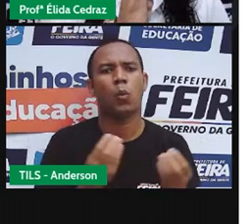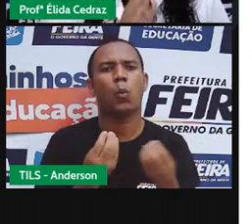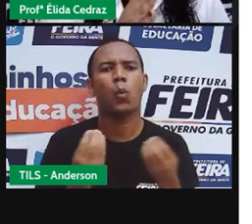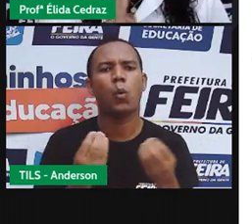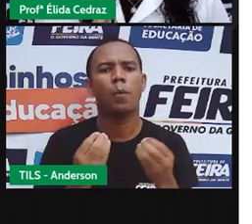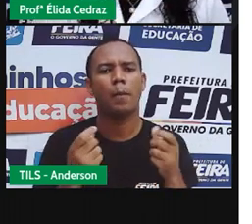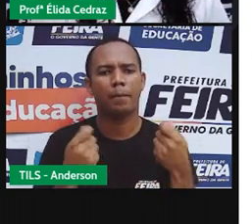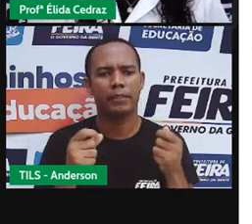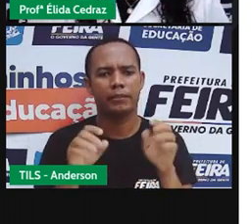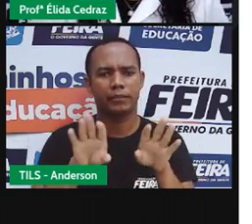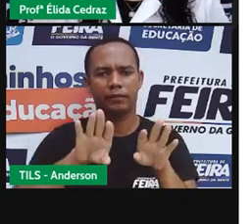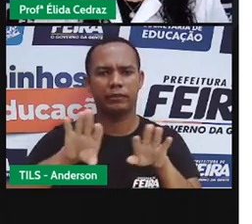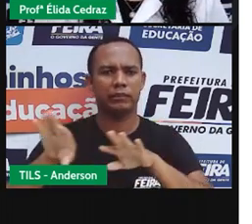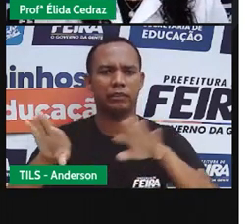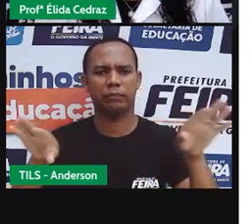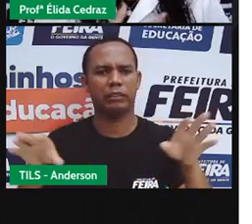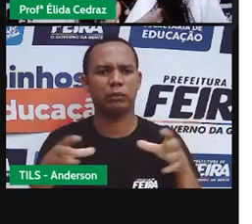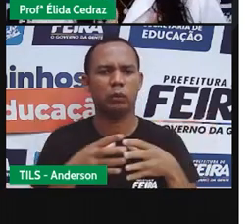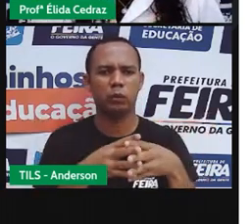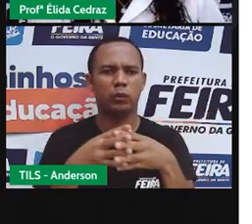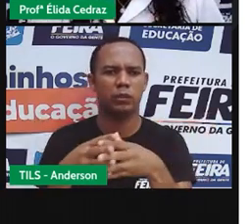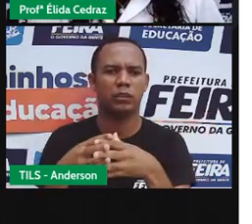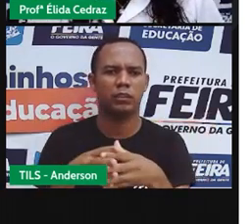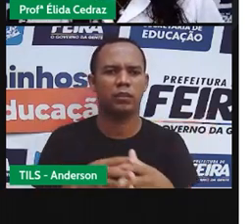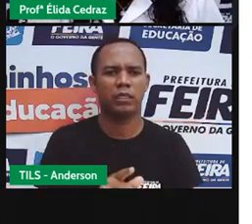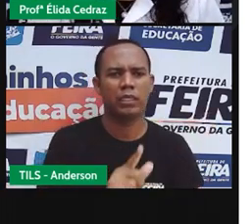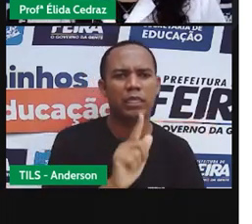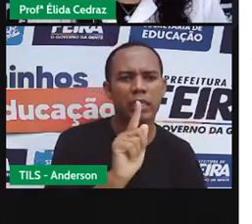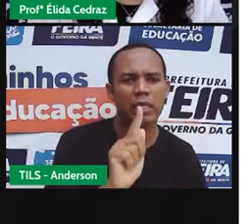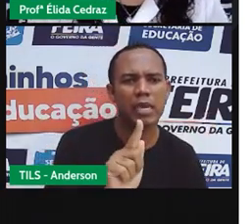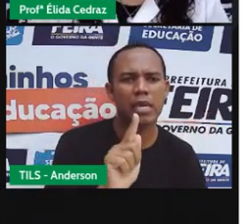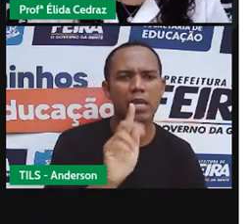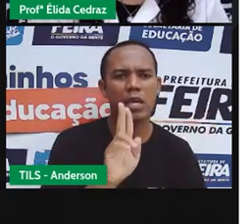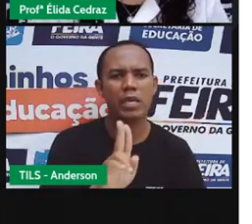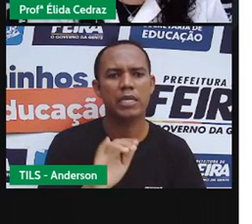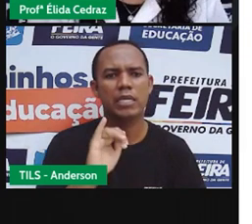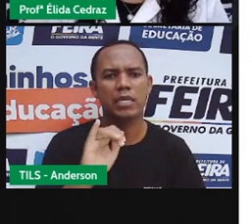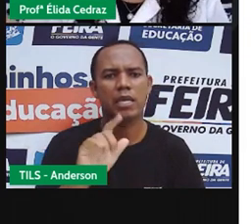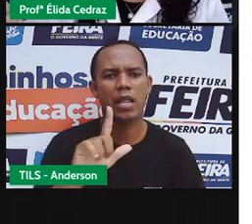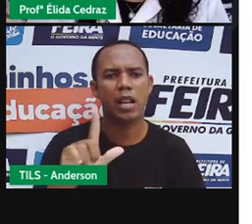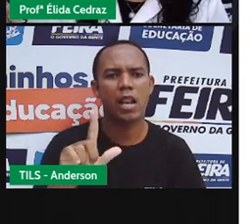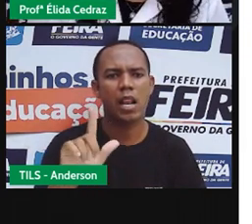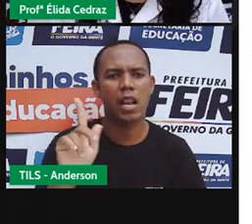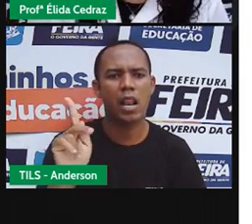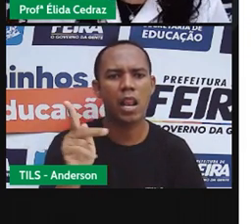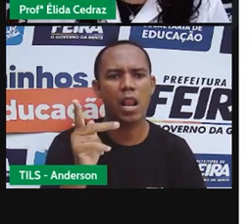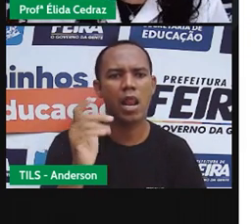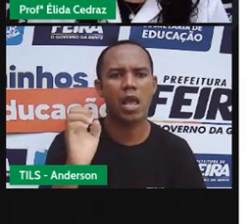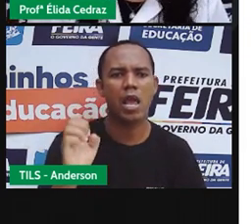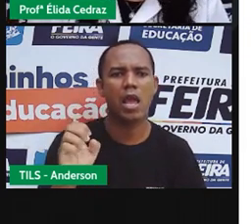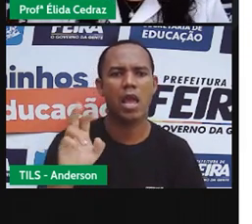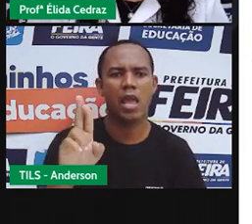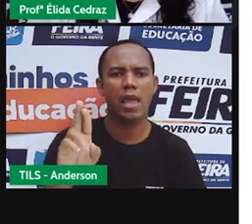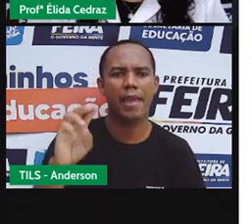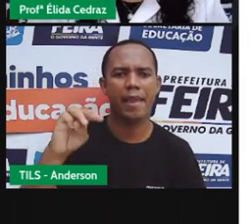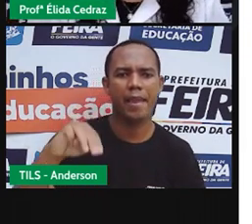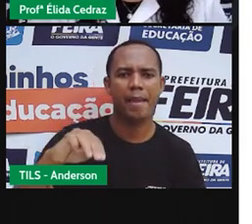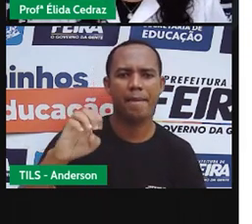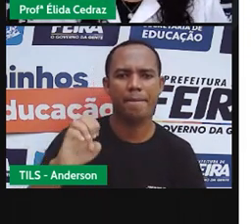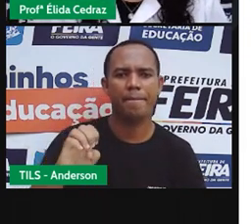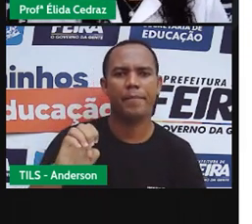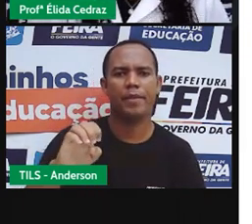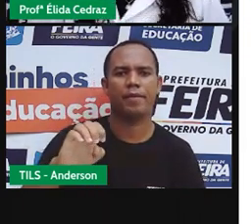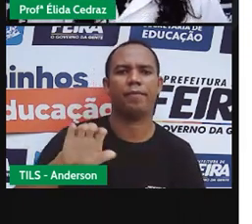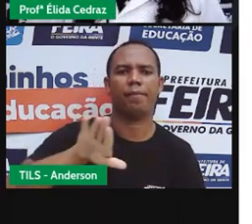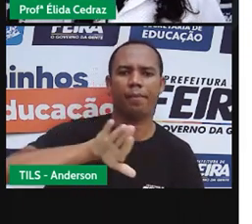precisamos colocar um espaço. Guilherme toca a guitarra. Vamos ver?